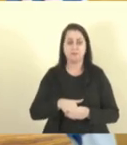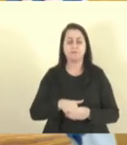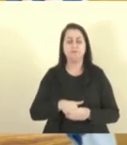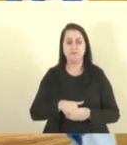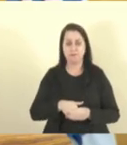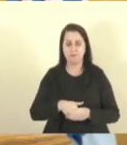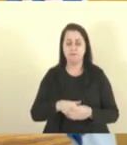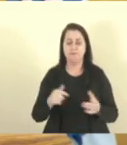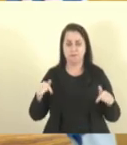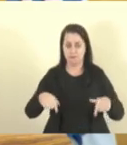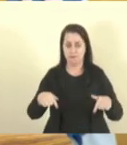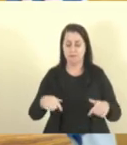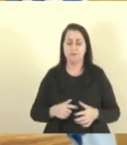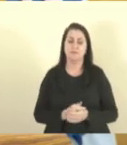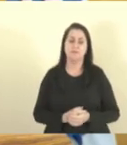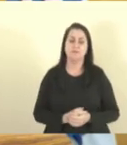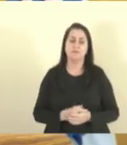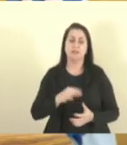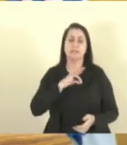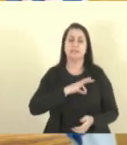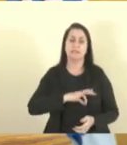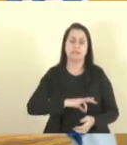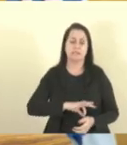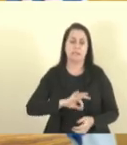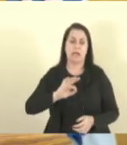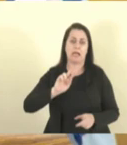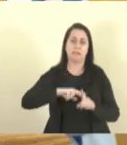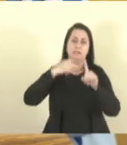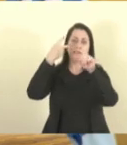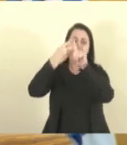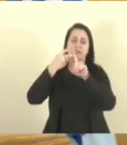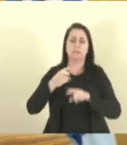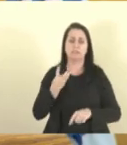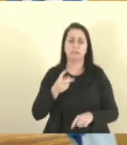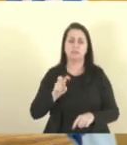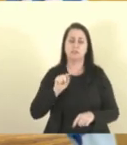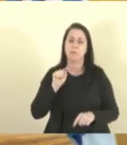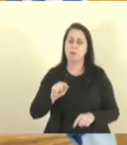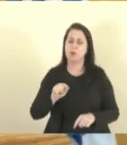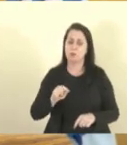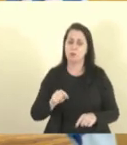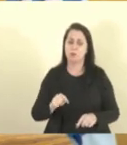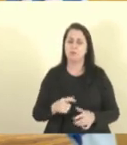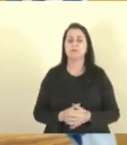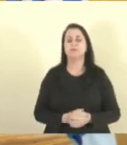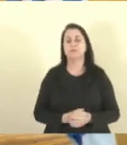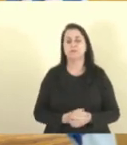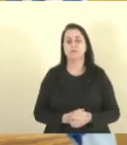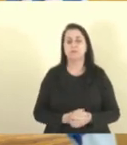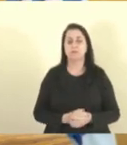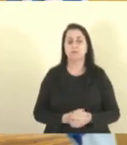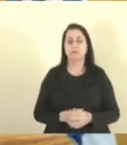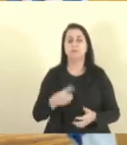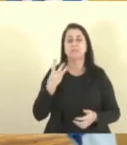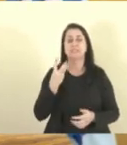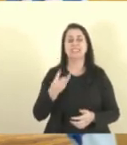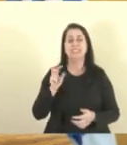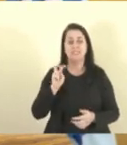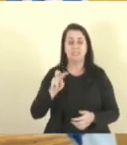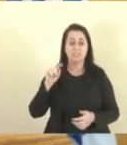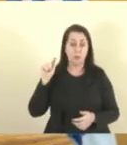votamos aqui, um salário de 35 mil reais, né, 35